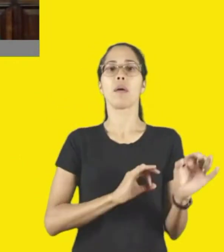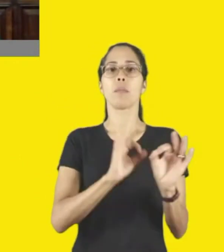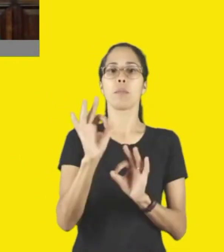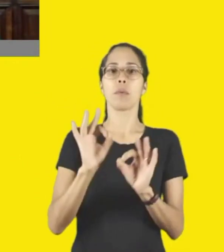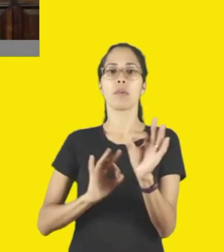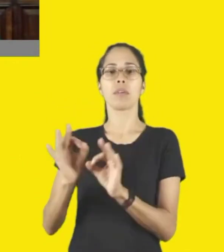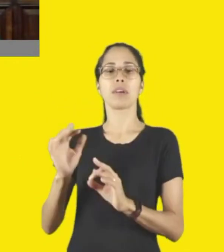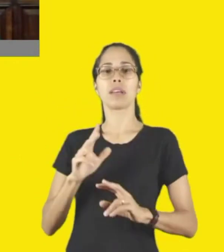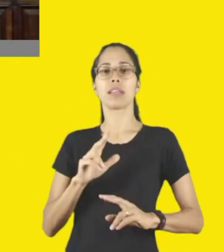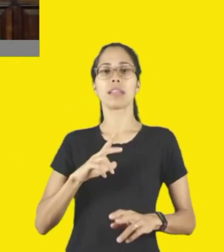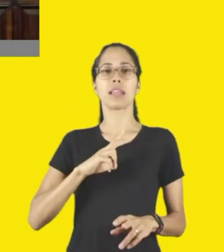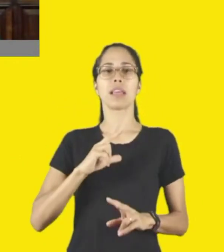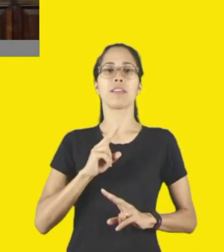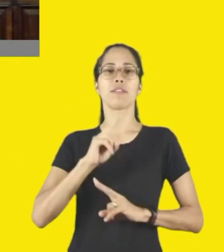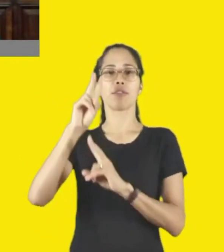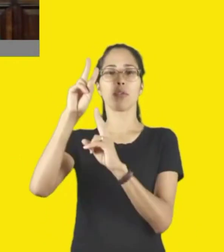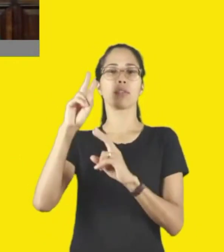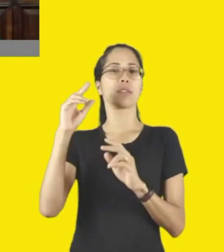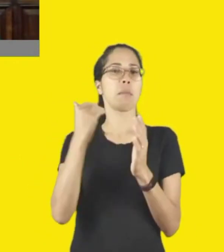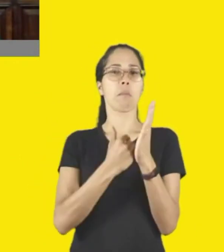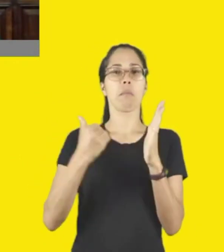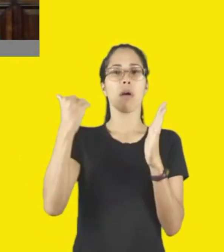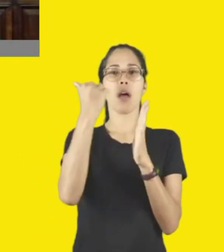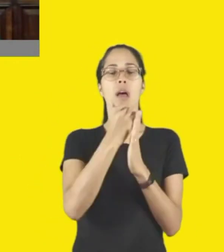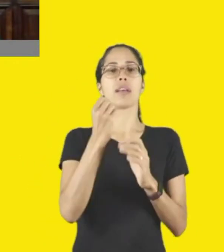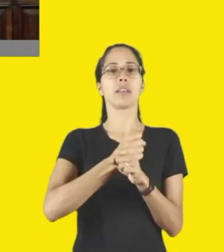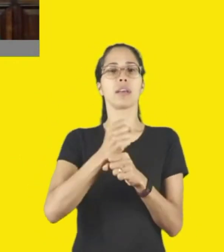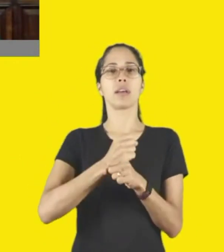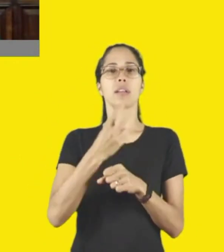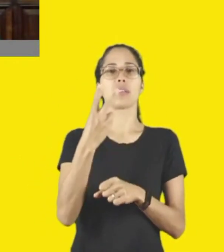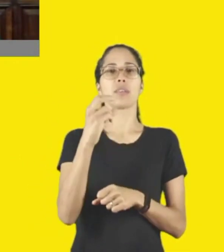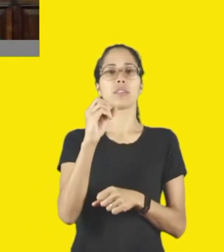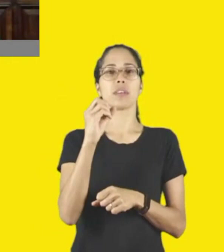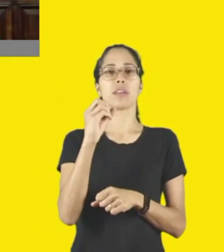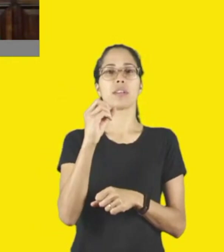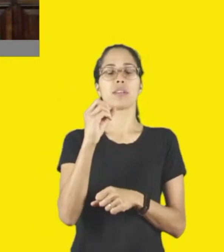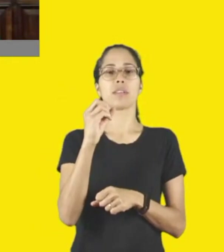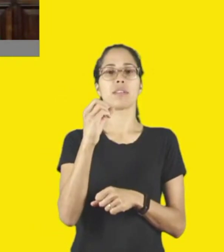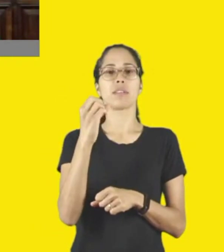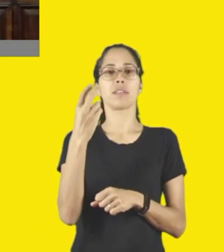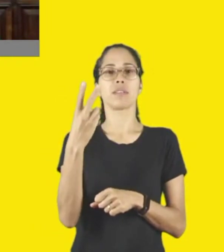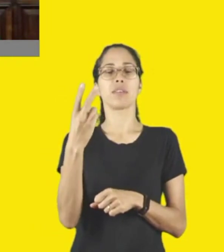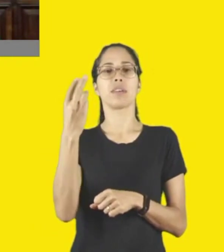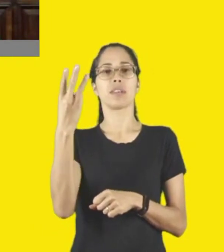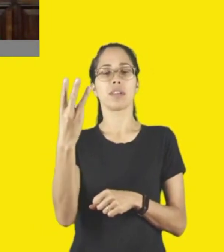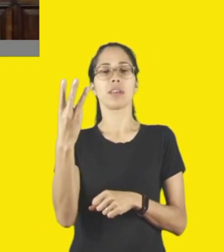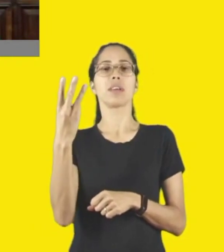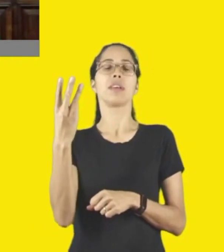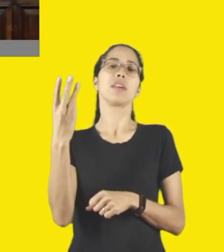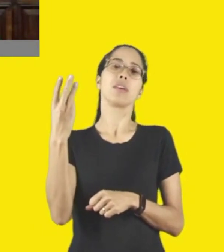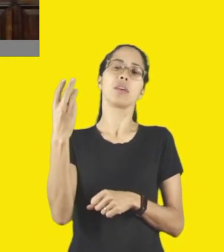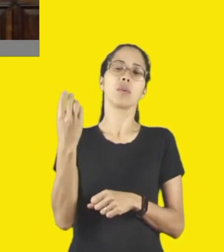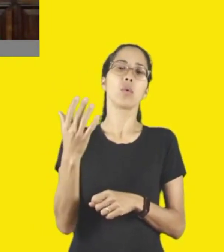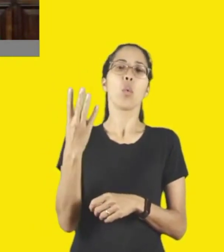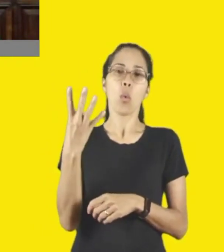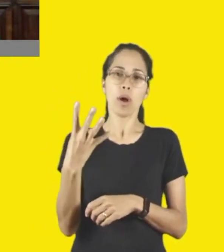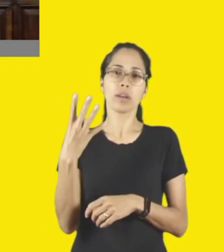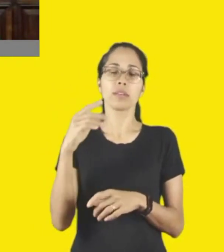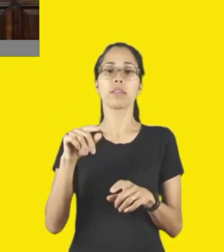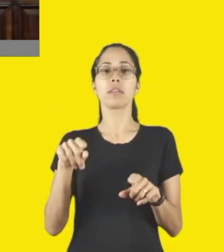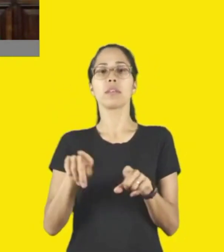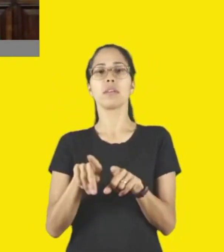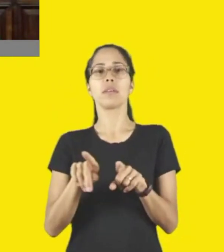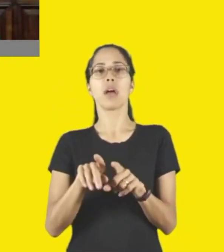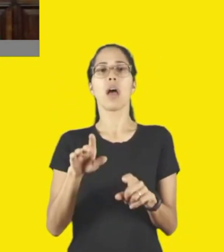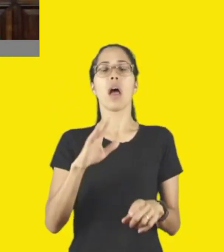maior também para o próximo ano? Presnet, acho que foi digitado errado, tanto na Amigos da ZAPS como,